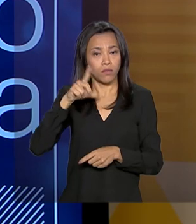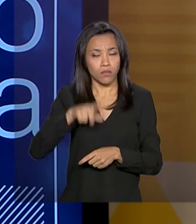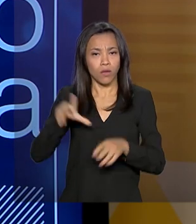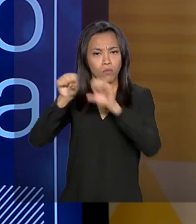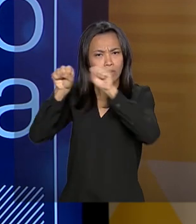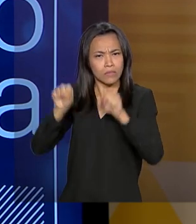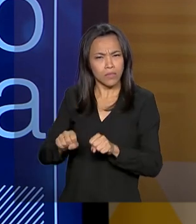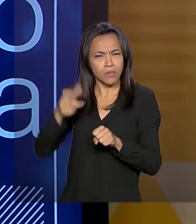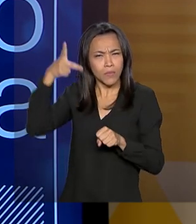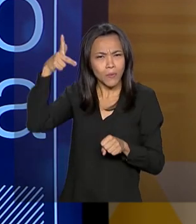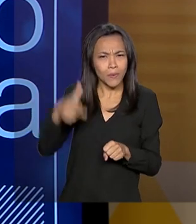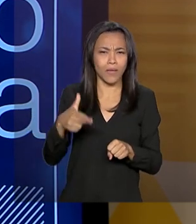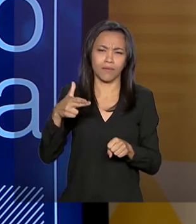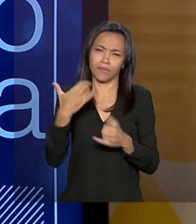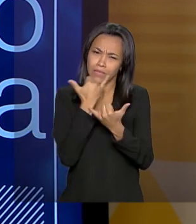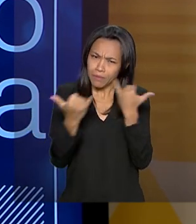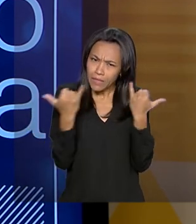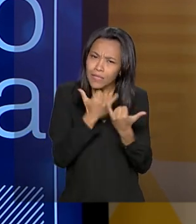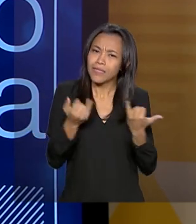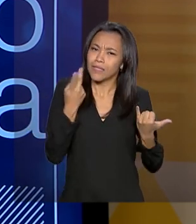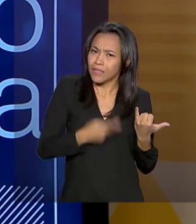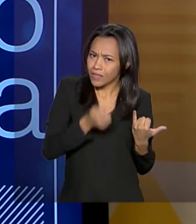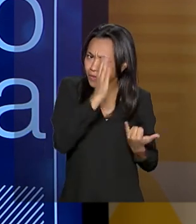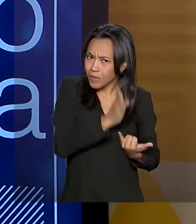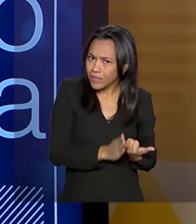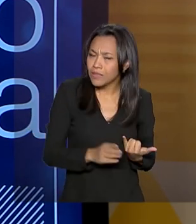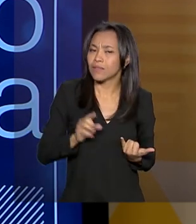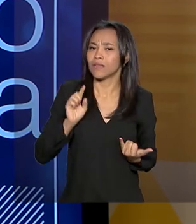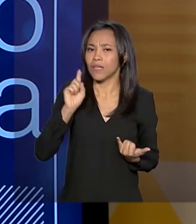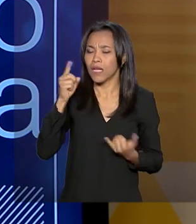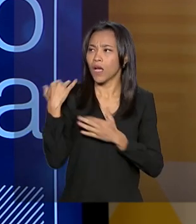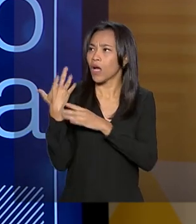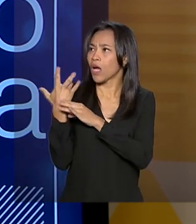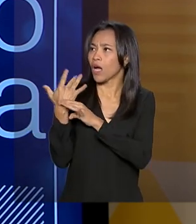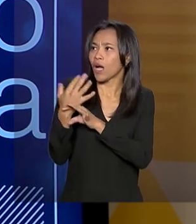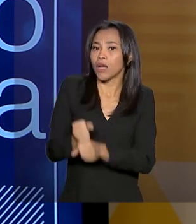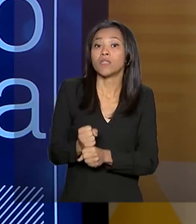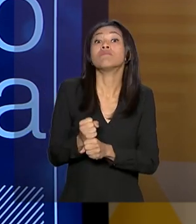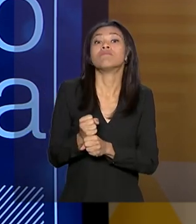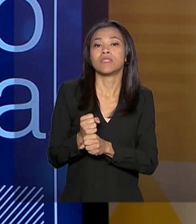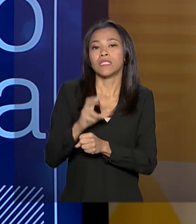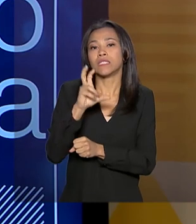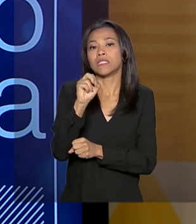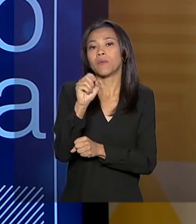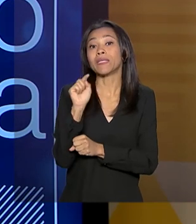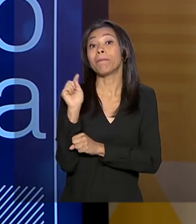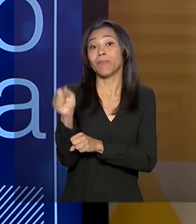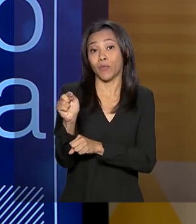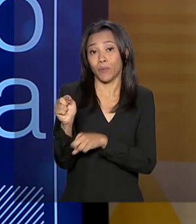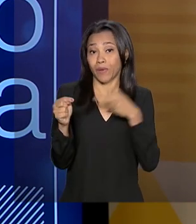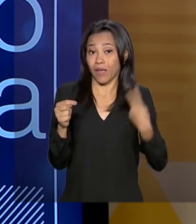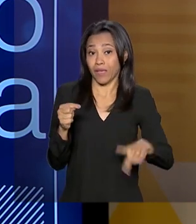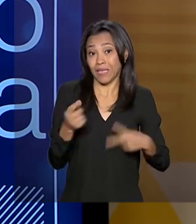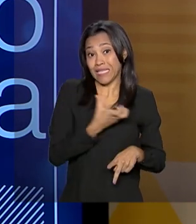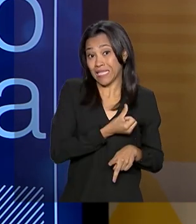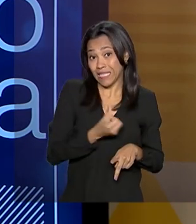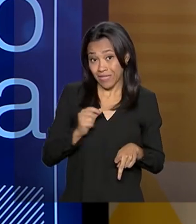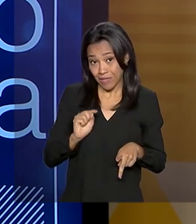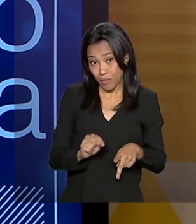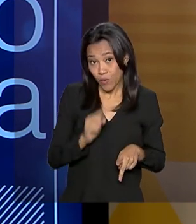com a diferença que a deles atendeu ao longo de toda a história 50 mil pessoas. O nosso, 600 mil em um ano.